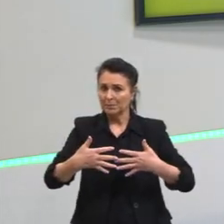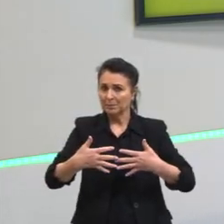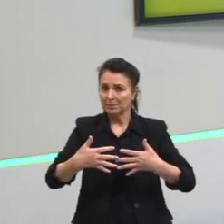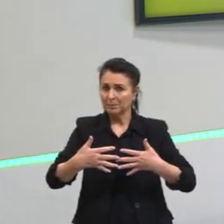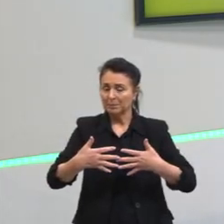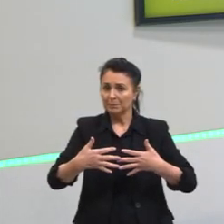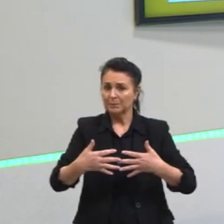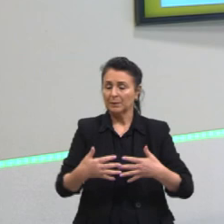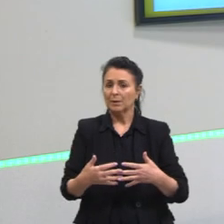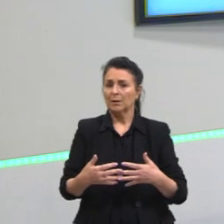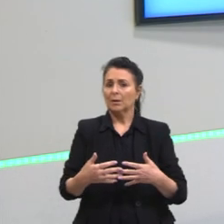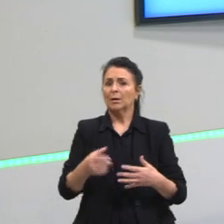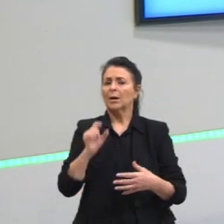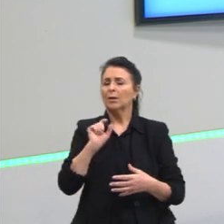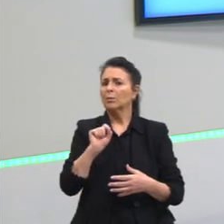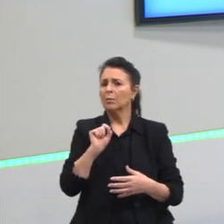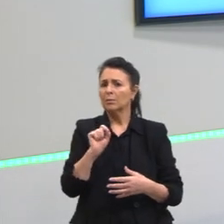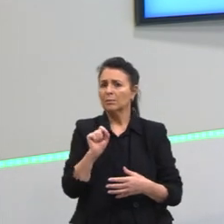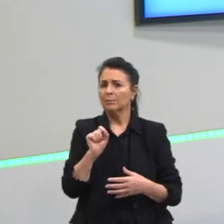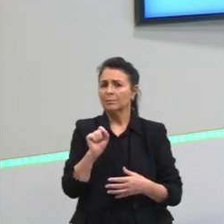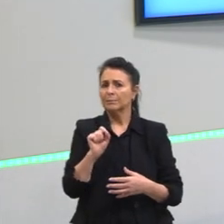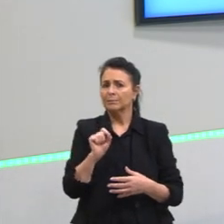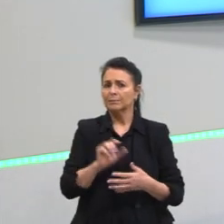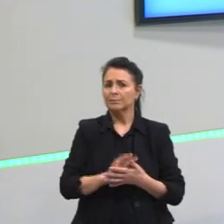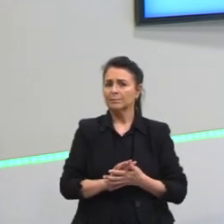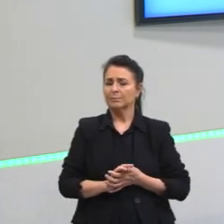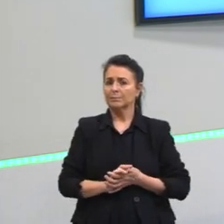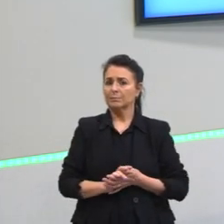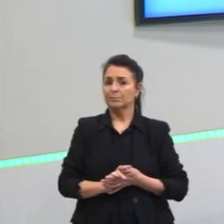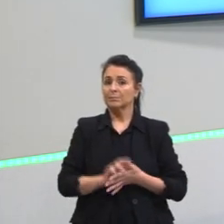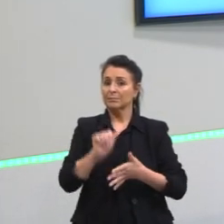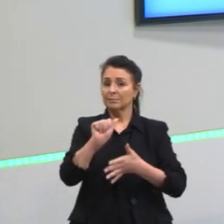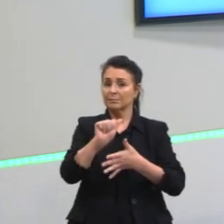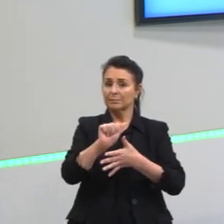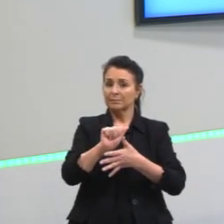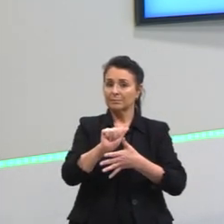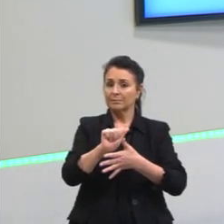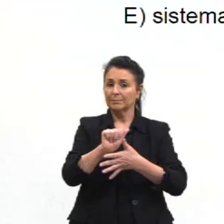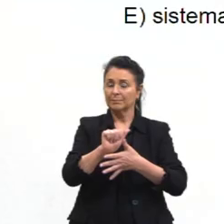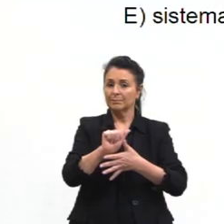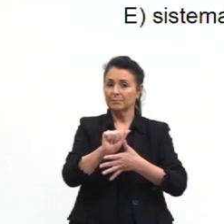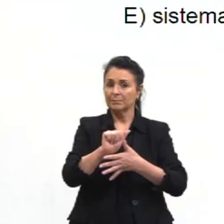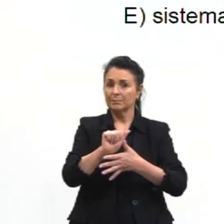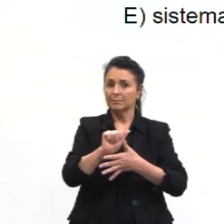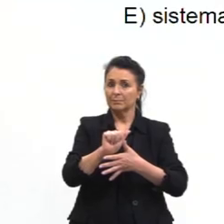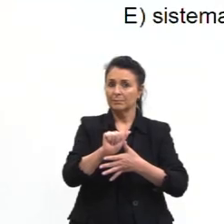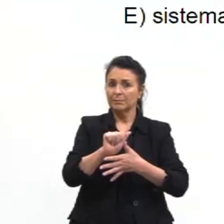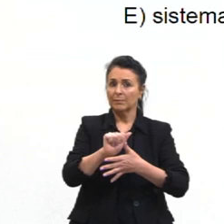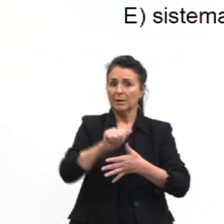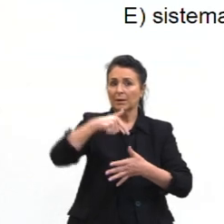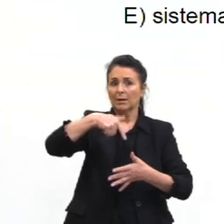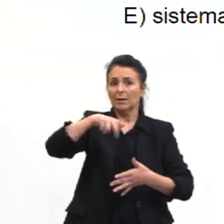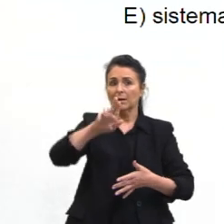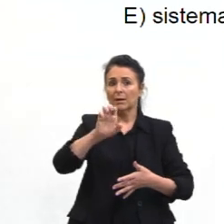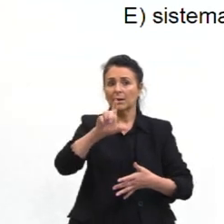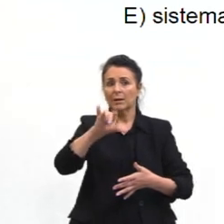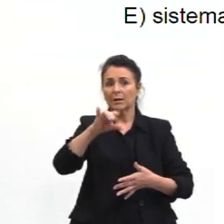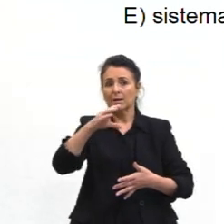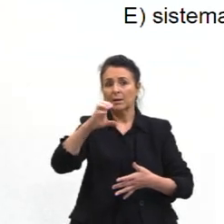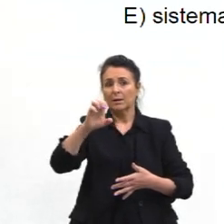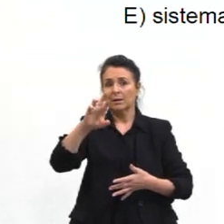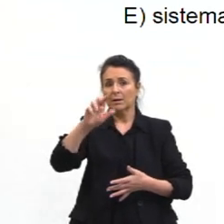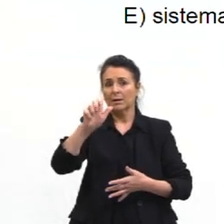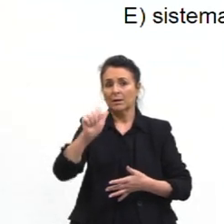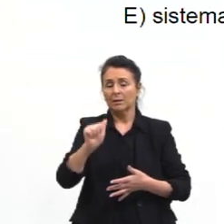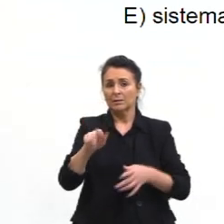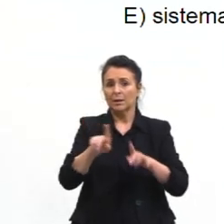É a presença de quê, gente? Letra A. Que lísceras e pedipalpos que